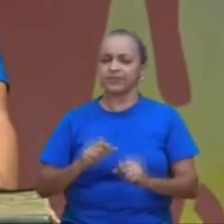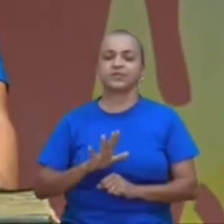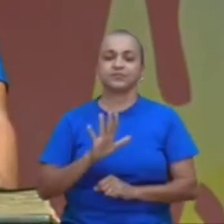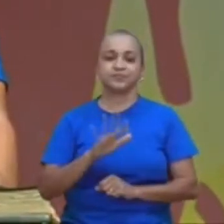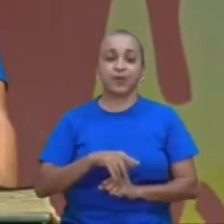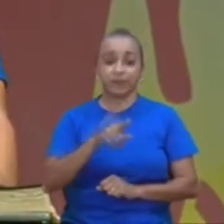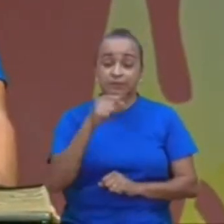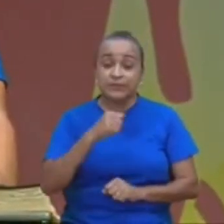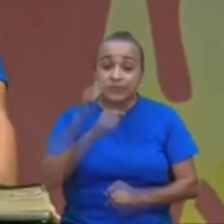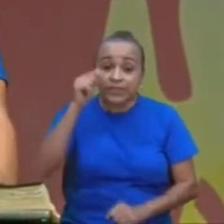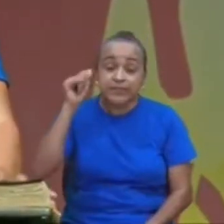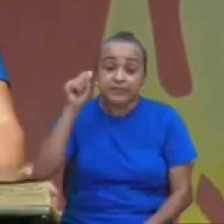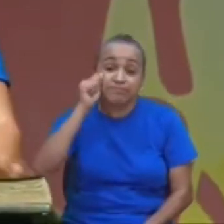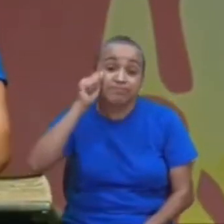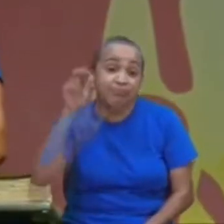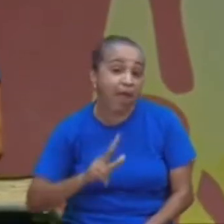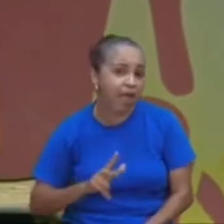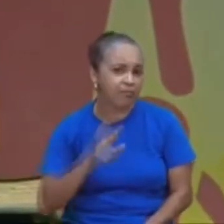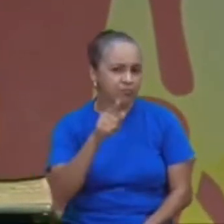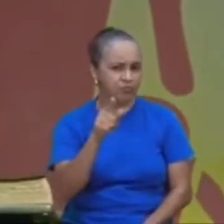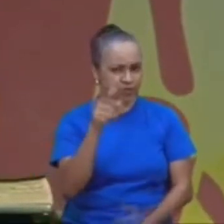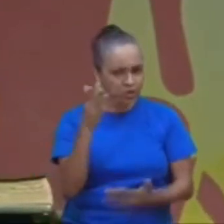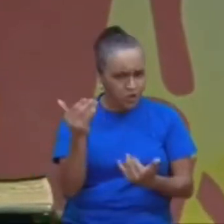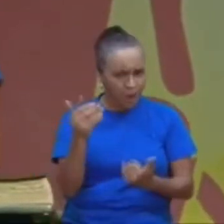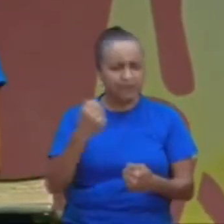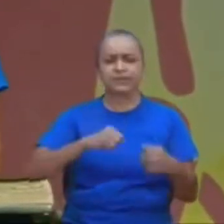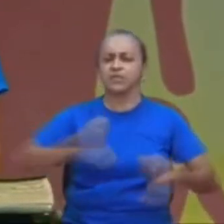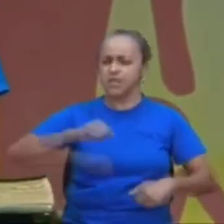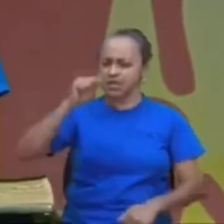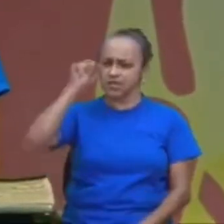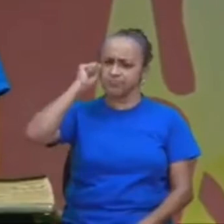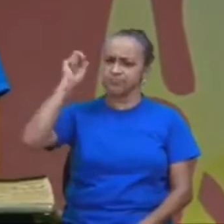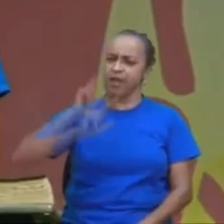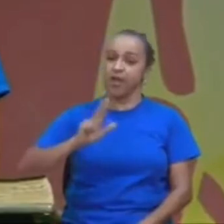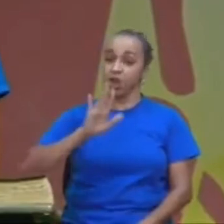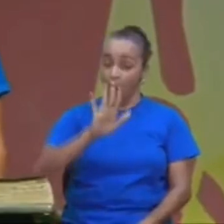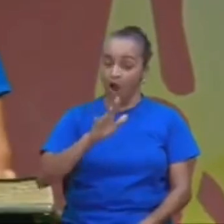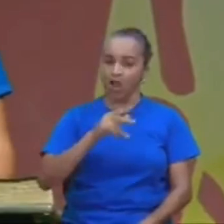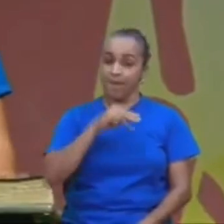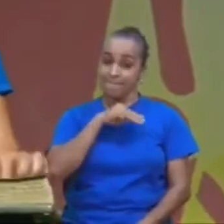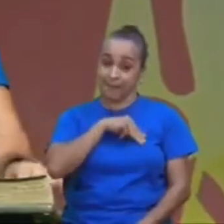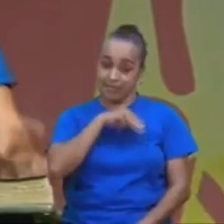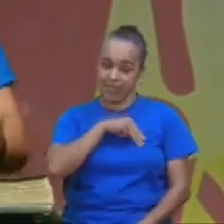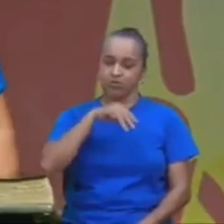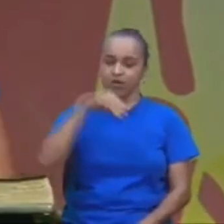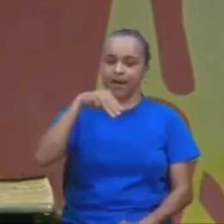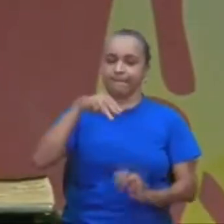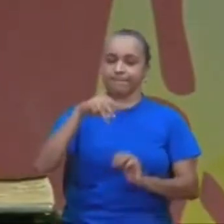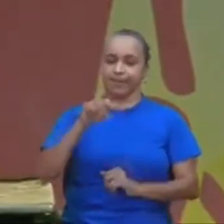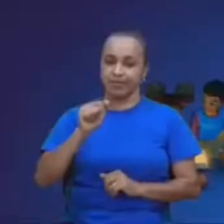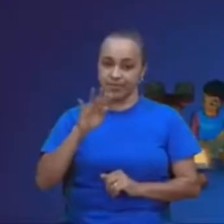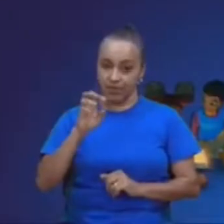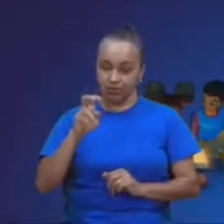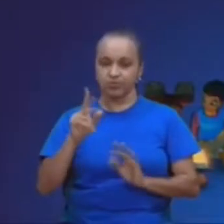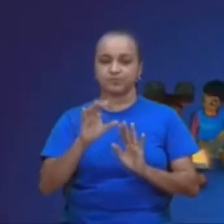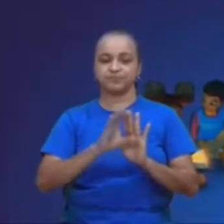seja esperto, novas jovens, tá, olha o que diz em Mateus, capítulo 10, verso 16,